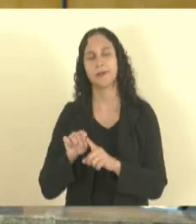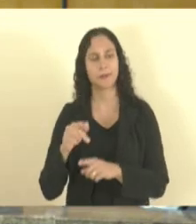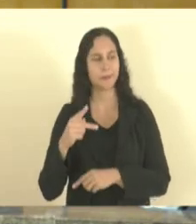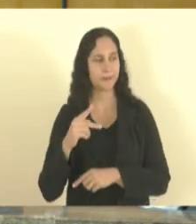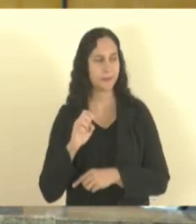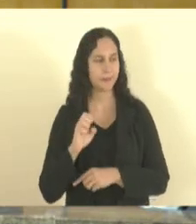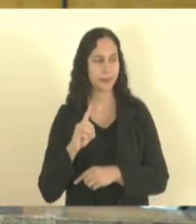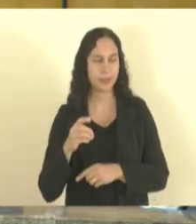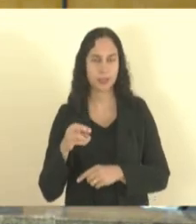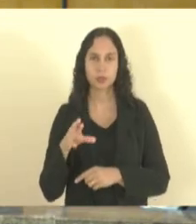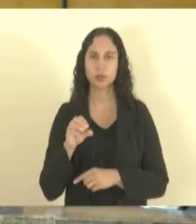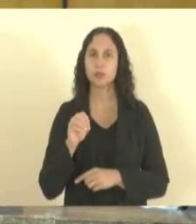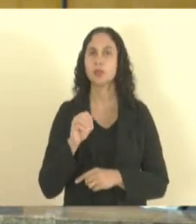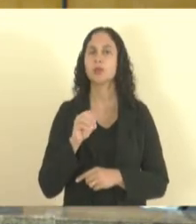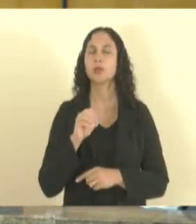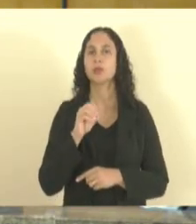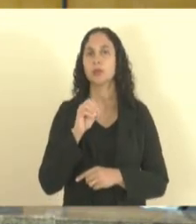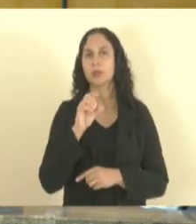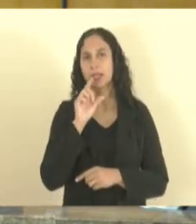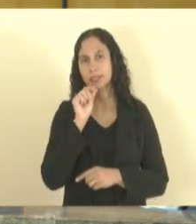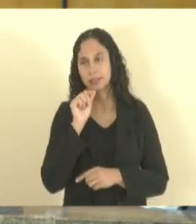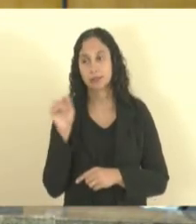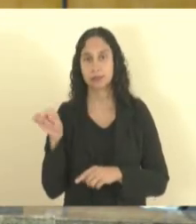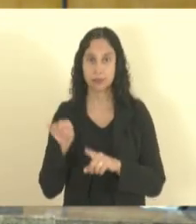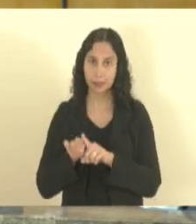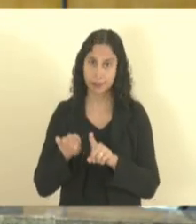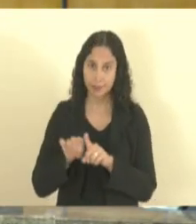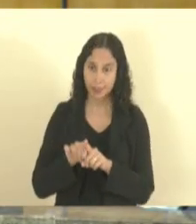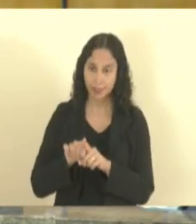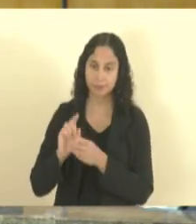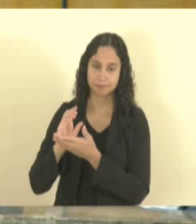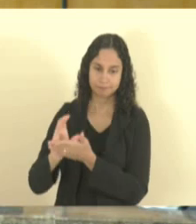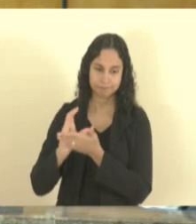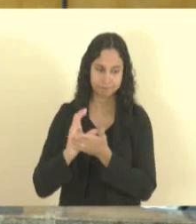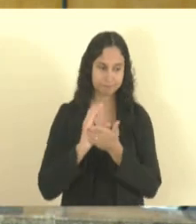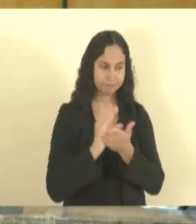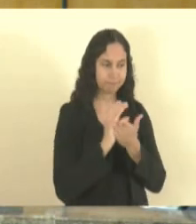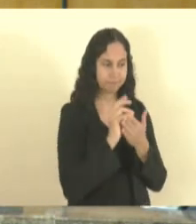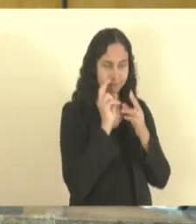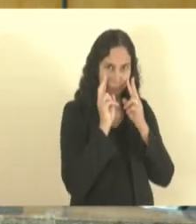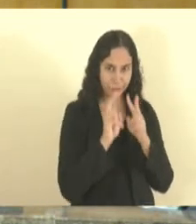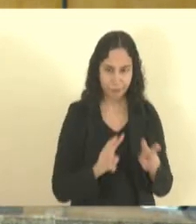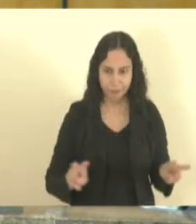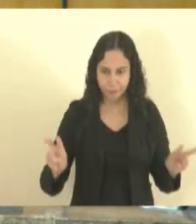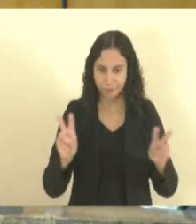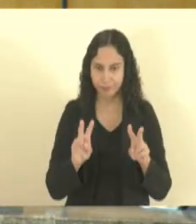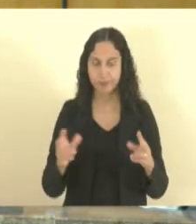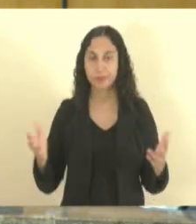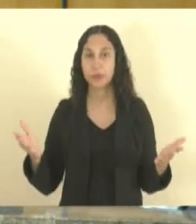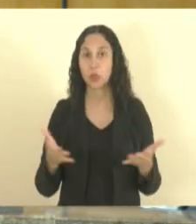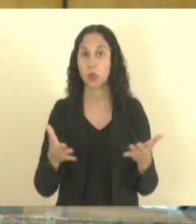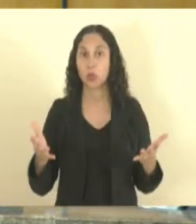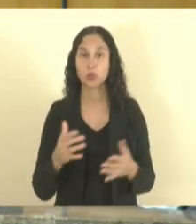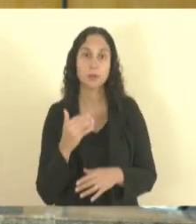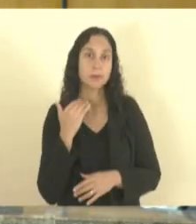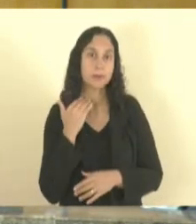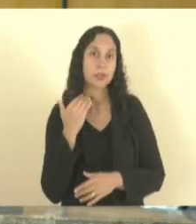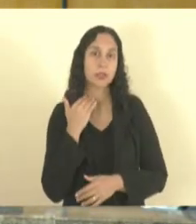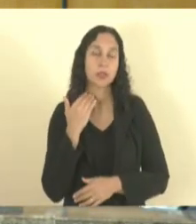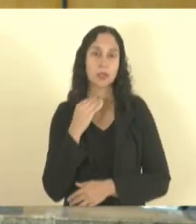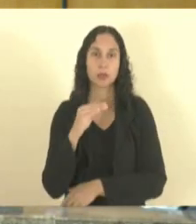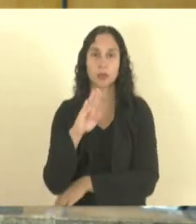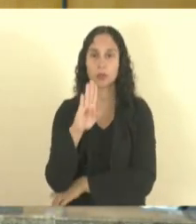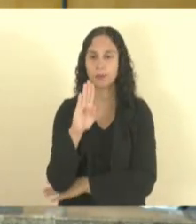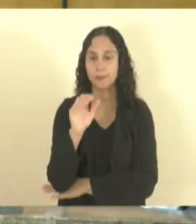nós trabalhamos a criação do Fundesul que está funcionando a pleno vapor e hoje o Bandes ele na